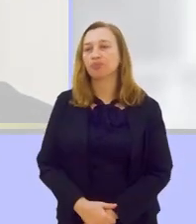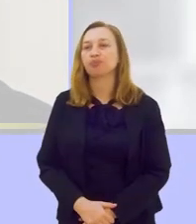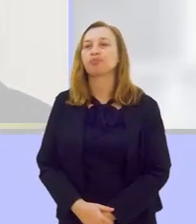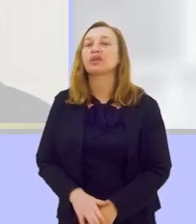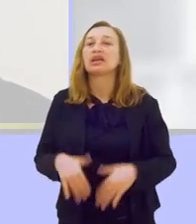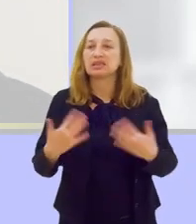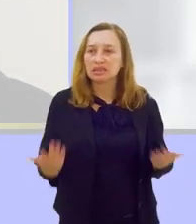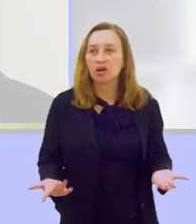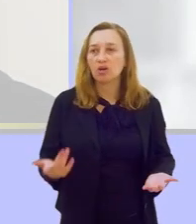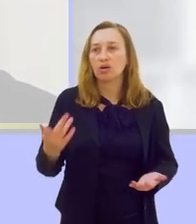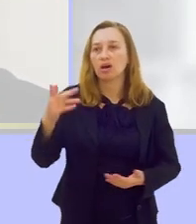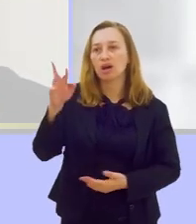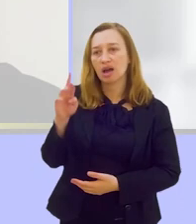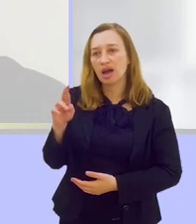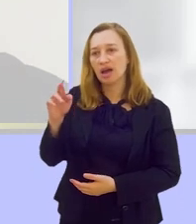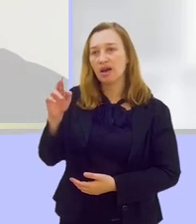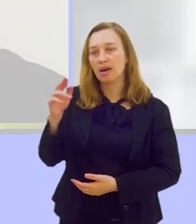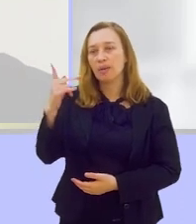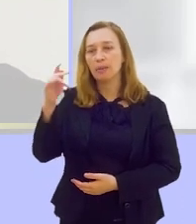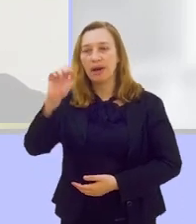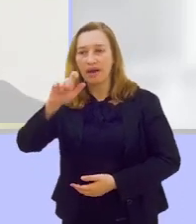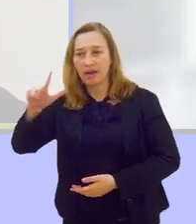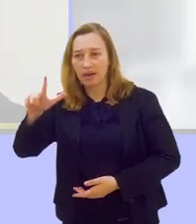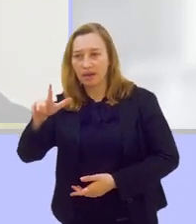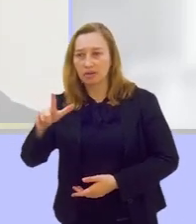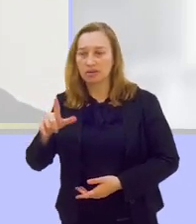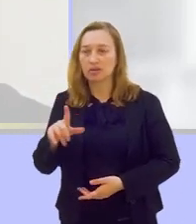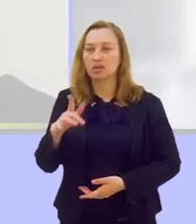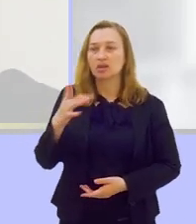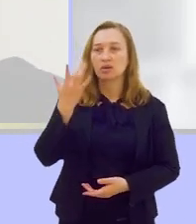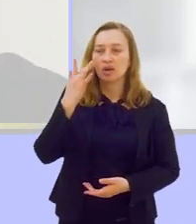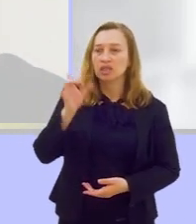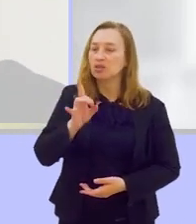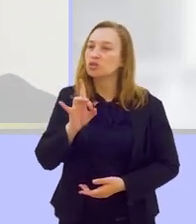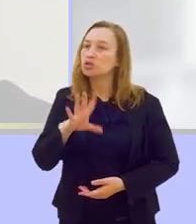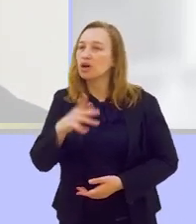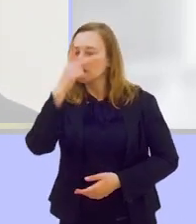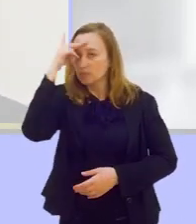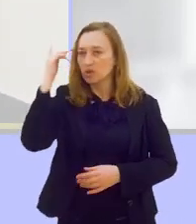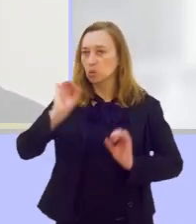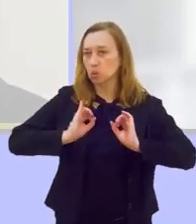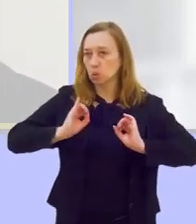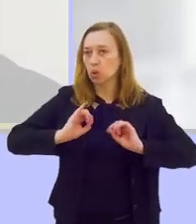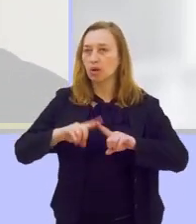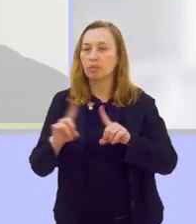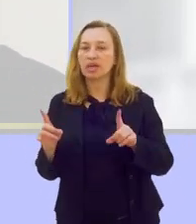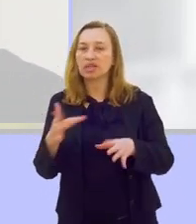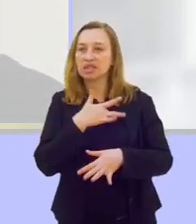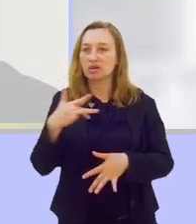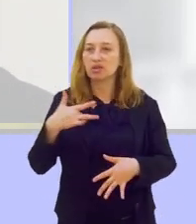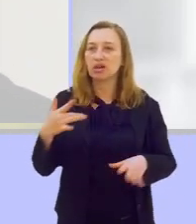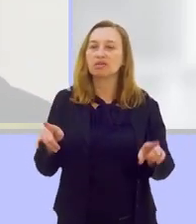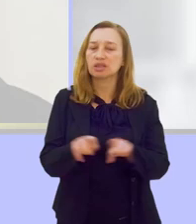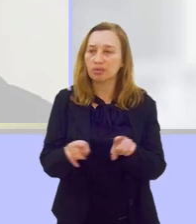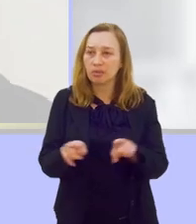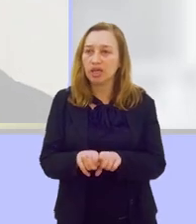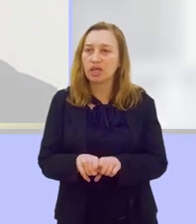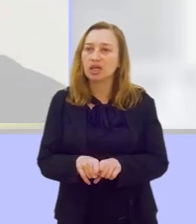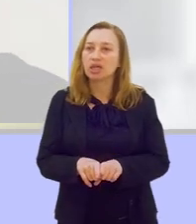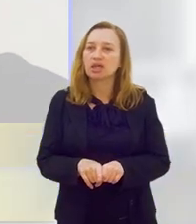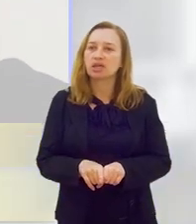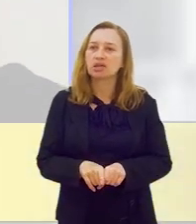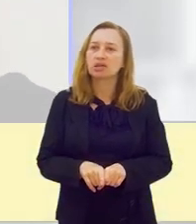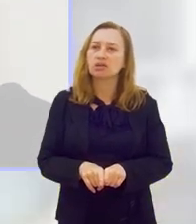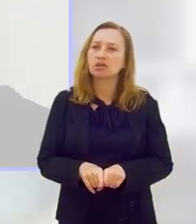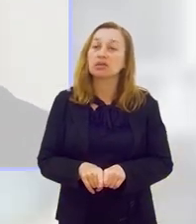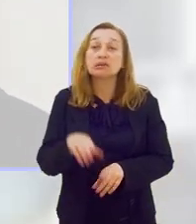que não só as pessoas com comorbidade, mas as saudáveis também, que têm interesse, né, de